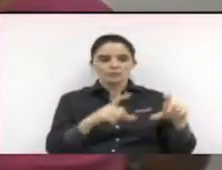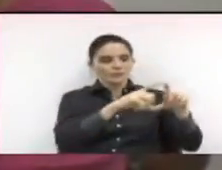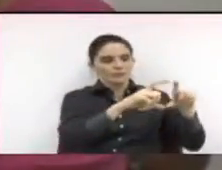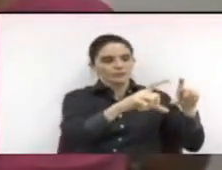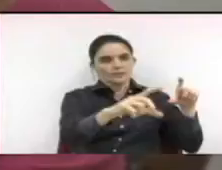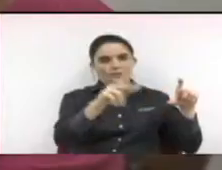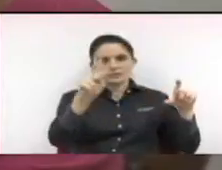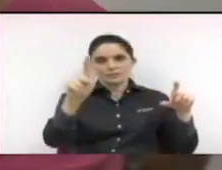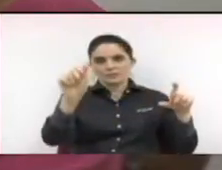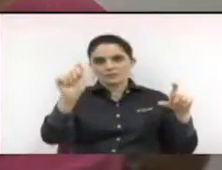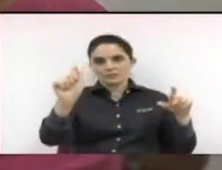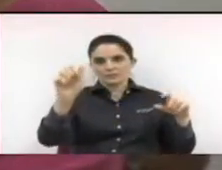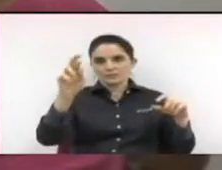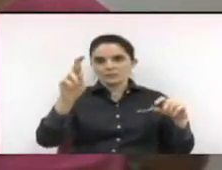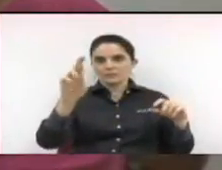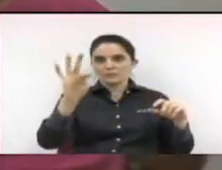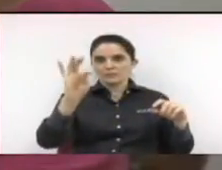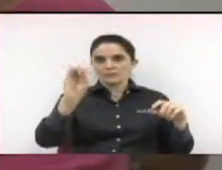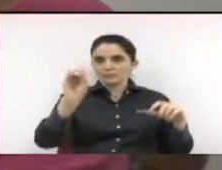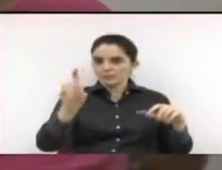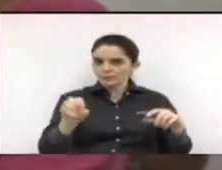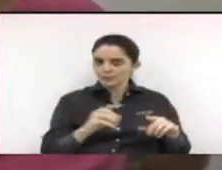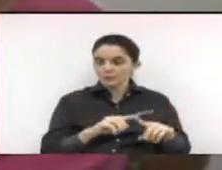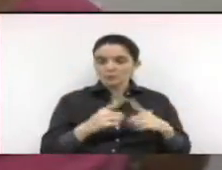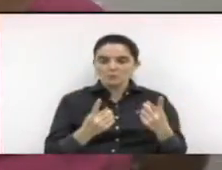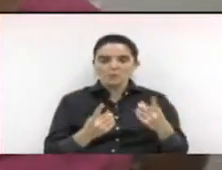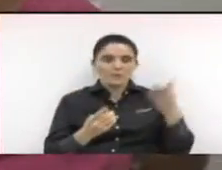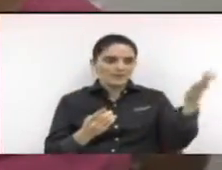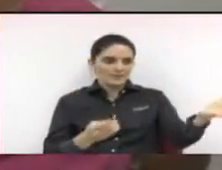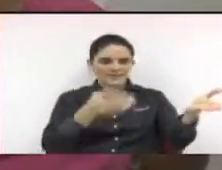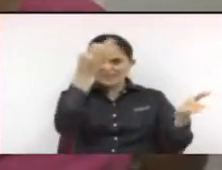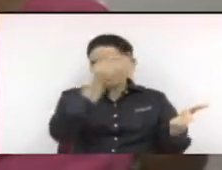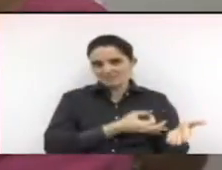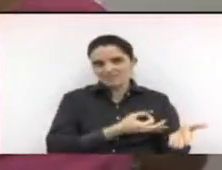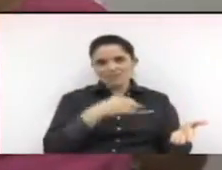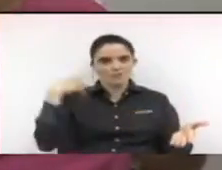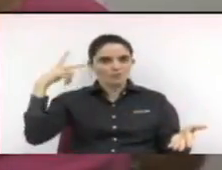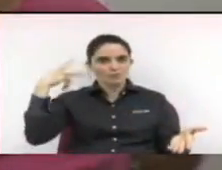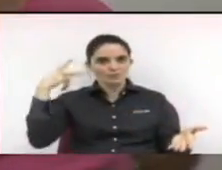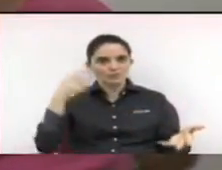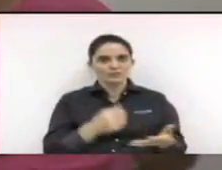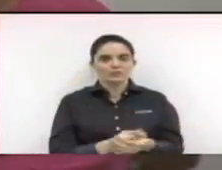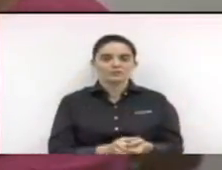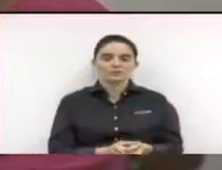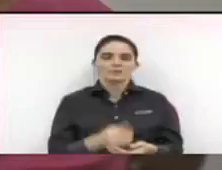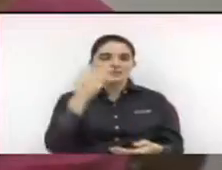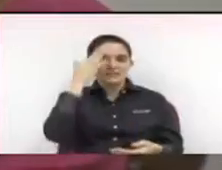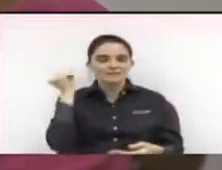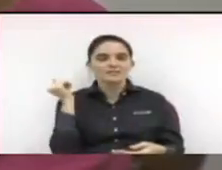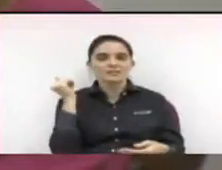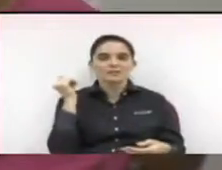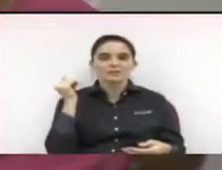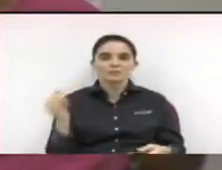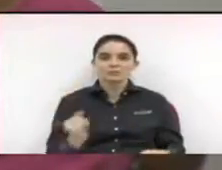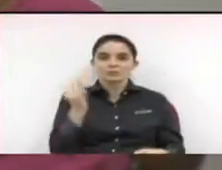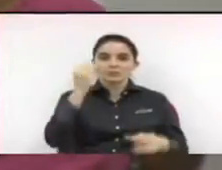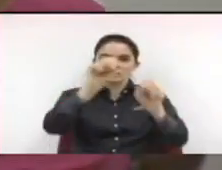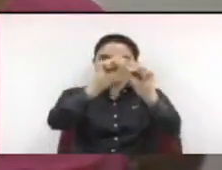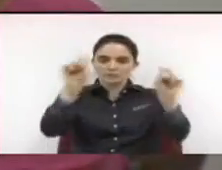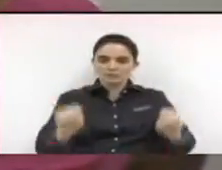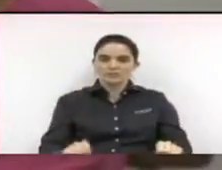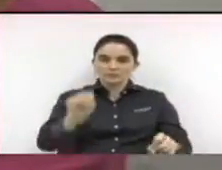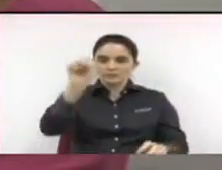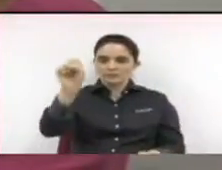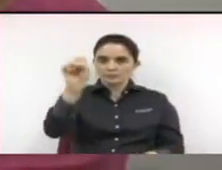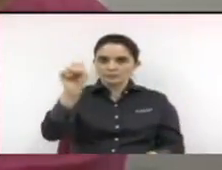fazem justiça ao que é SESI SENAI e SENAC parabéns a